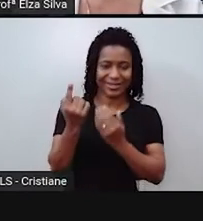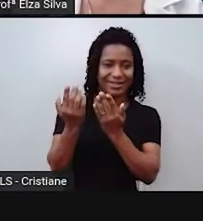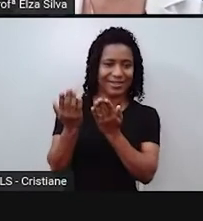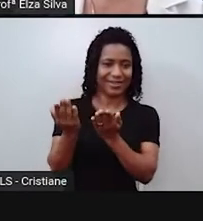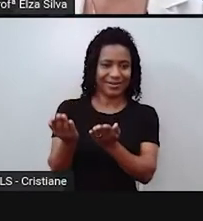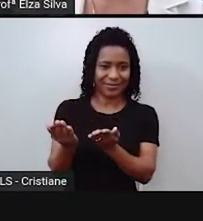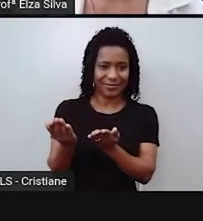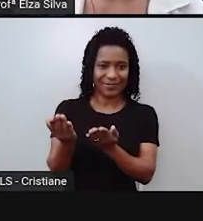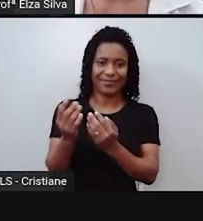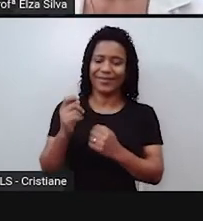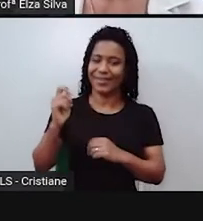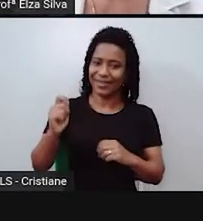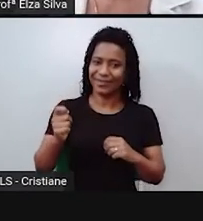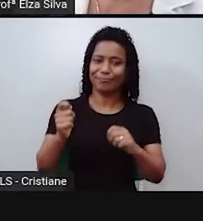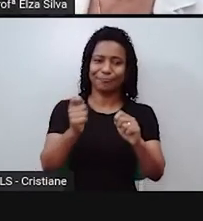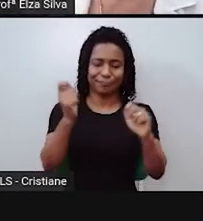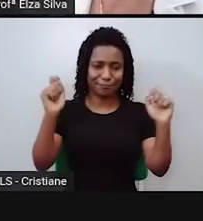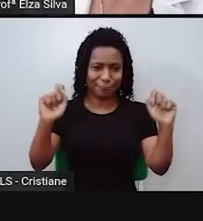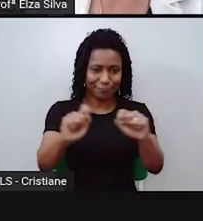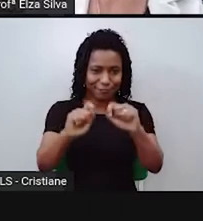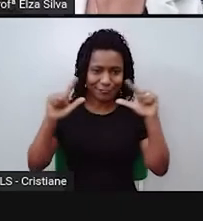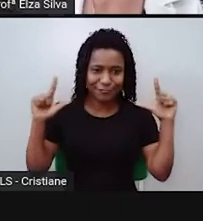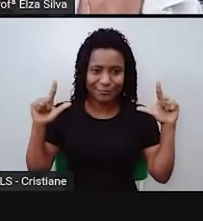memes para vocês. Ok?